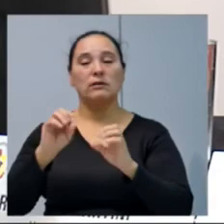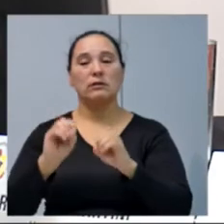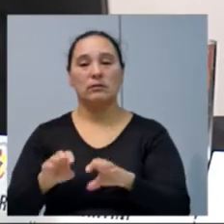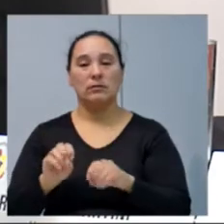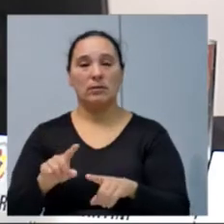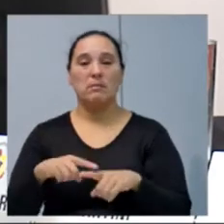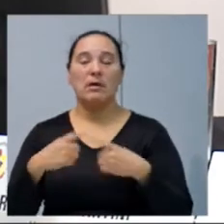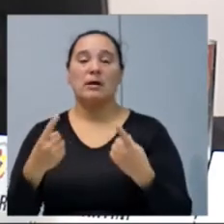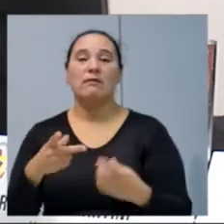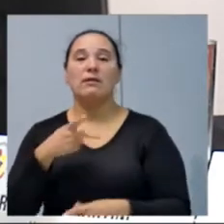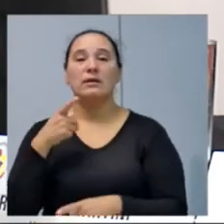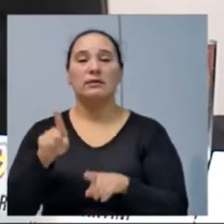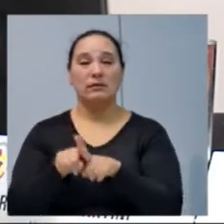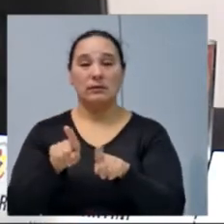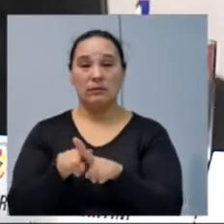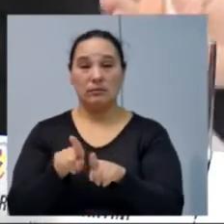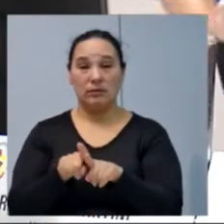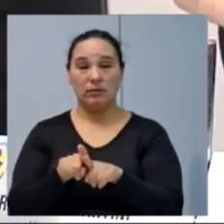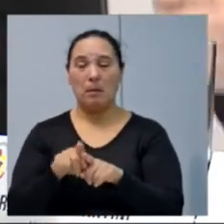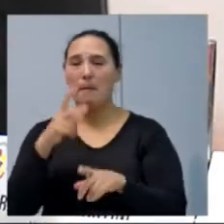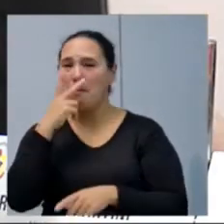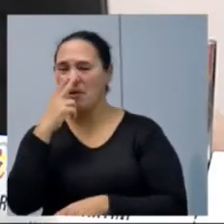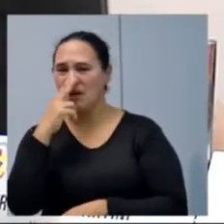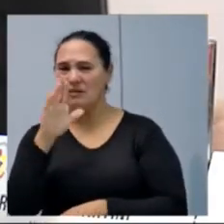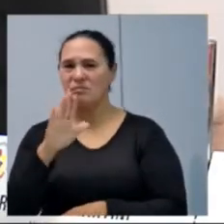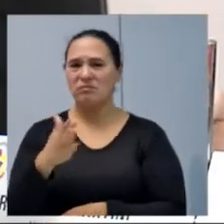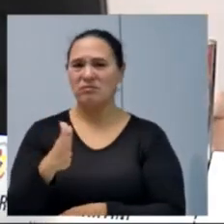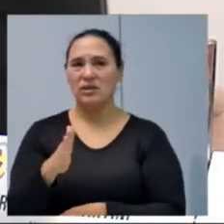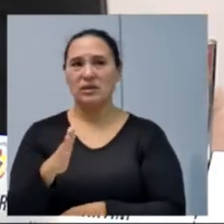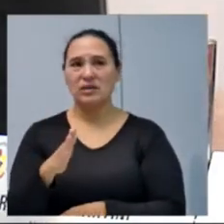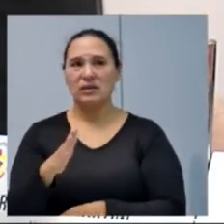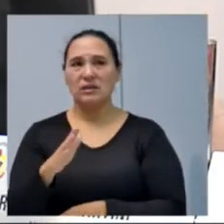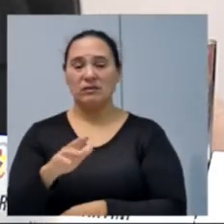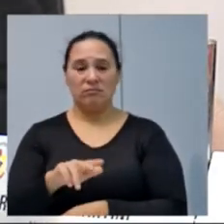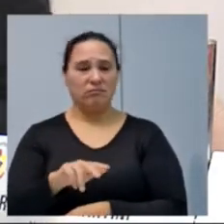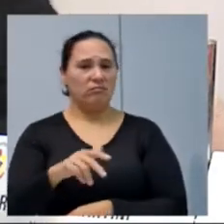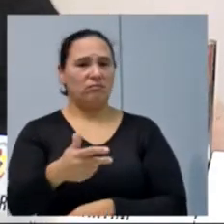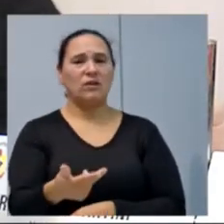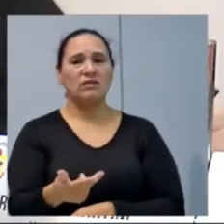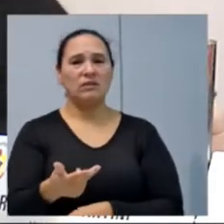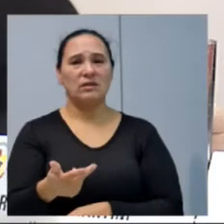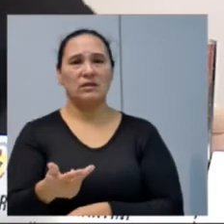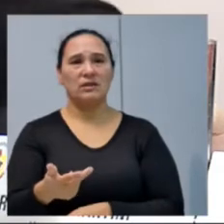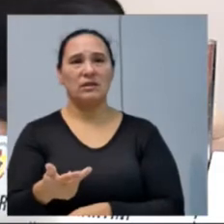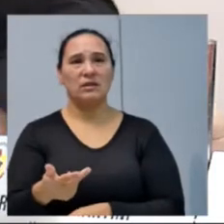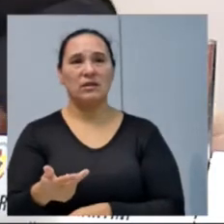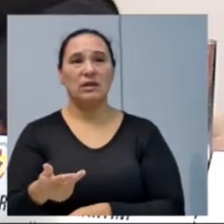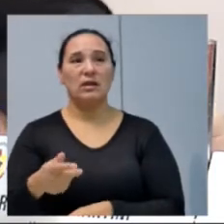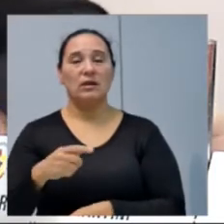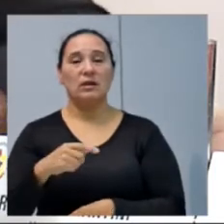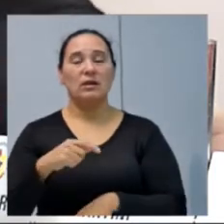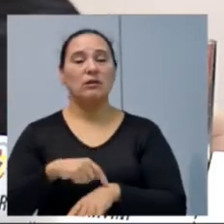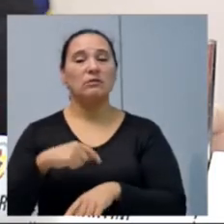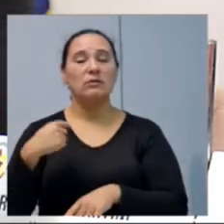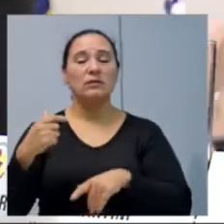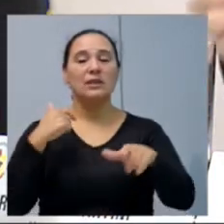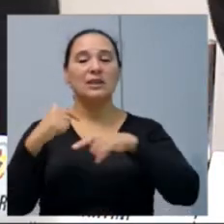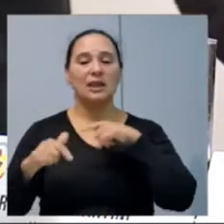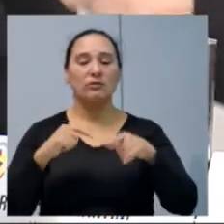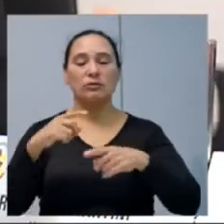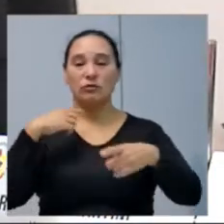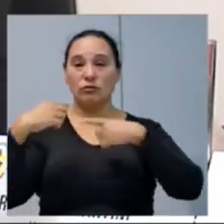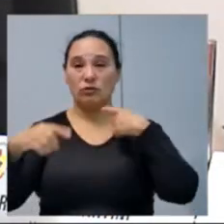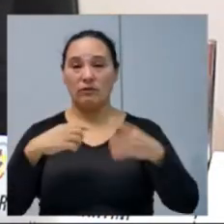Mas dizer também que, até parece meio um contrassenso, no momento em nós trabalhamos aí,